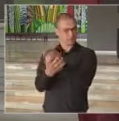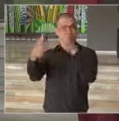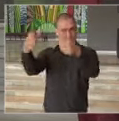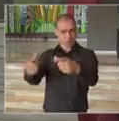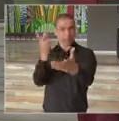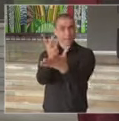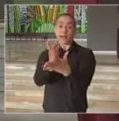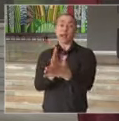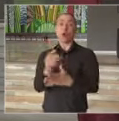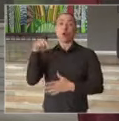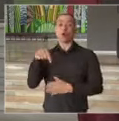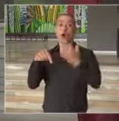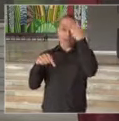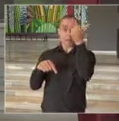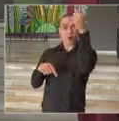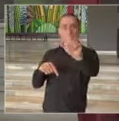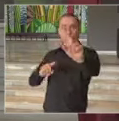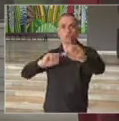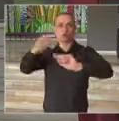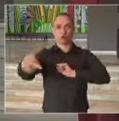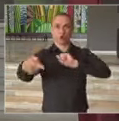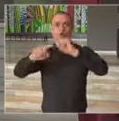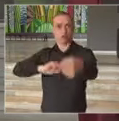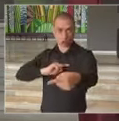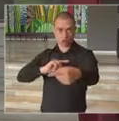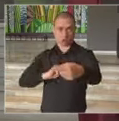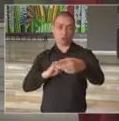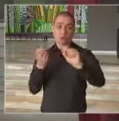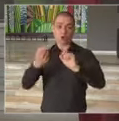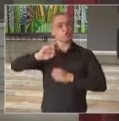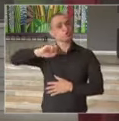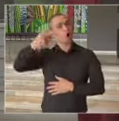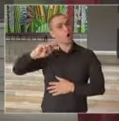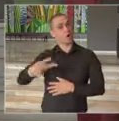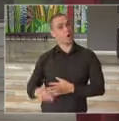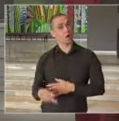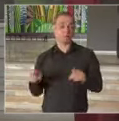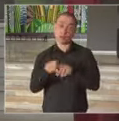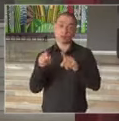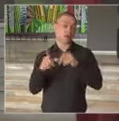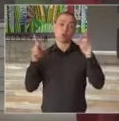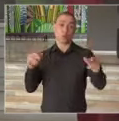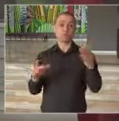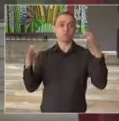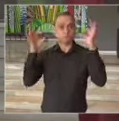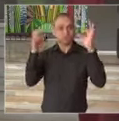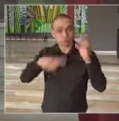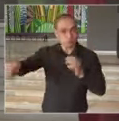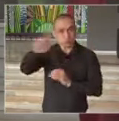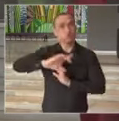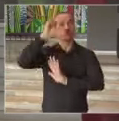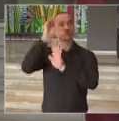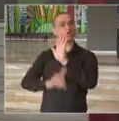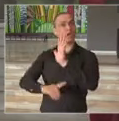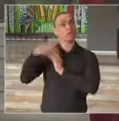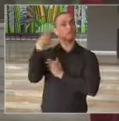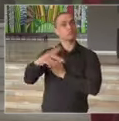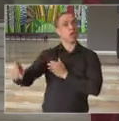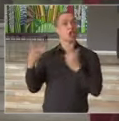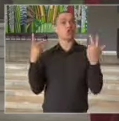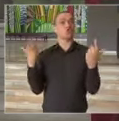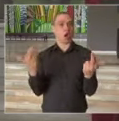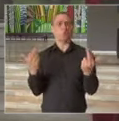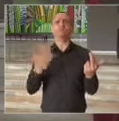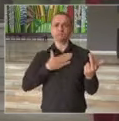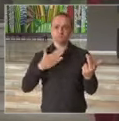porém, em dias diferentes. E poderemos alternar também, como forma de garantir, o direito igual